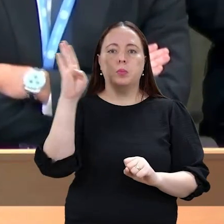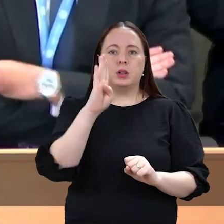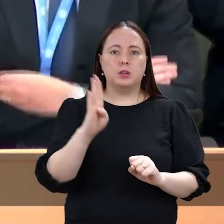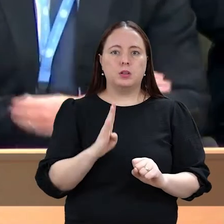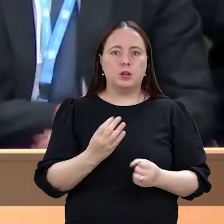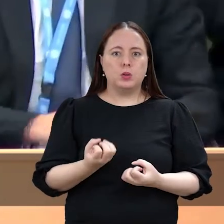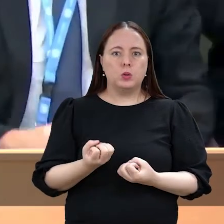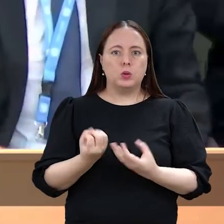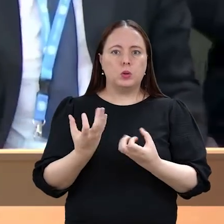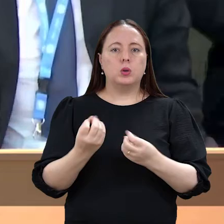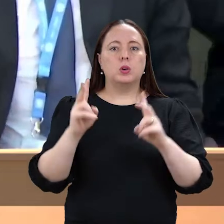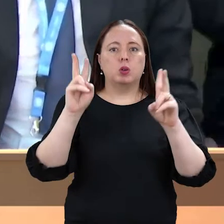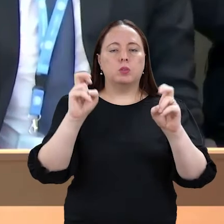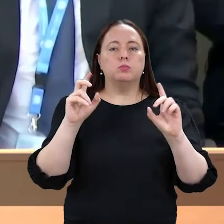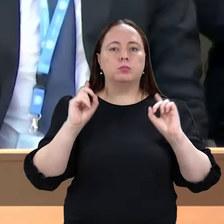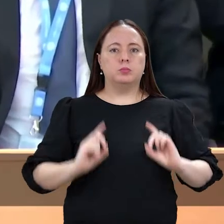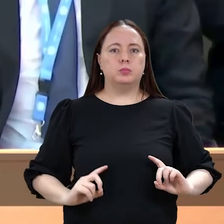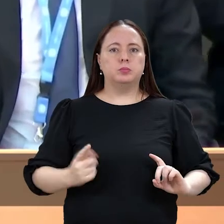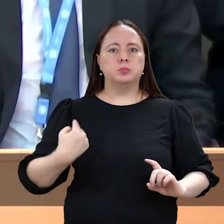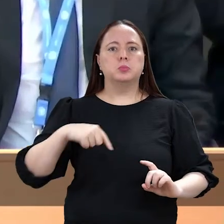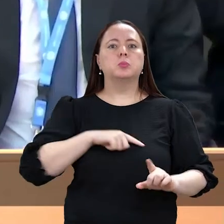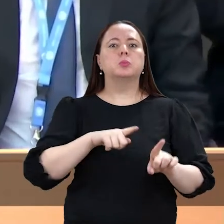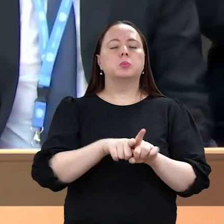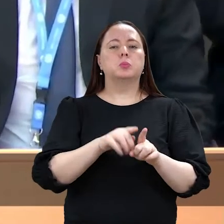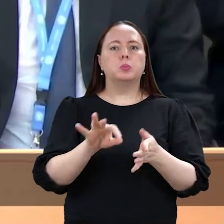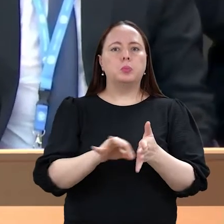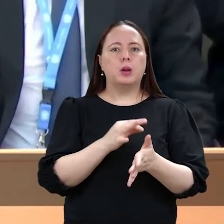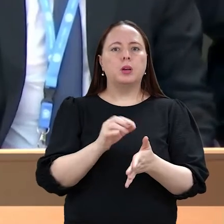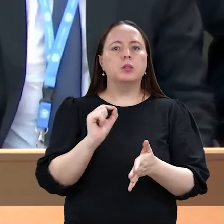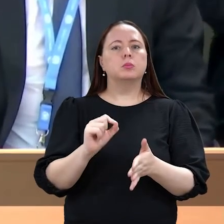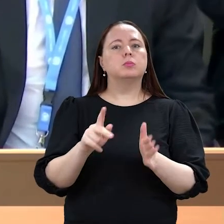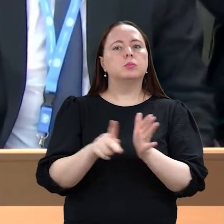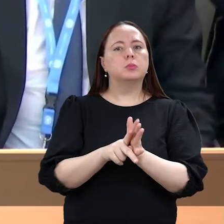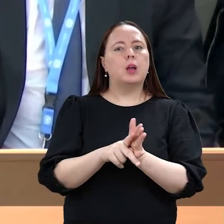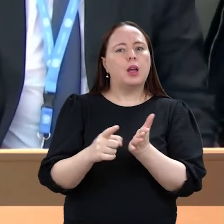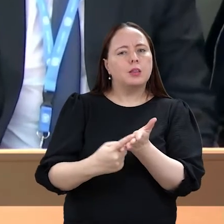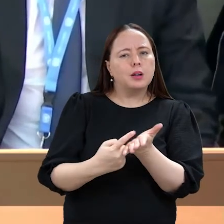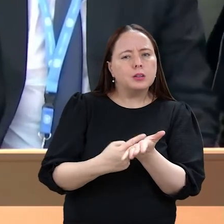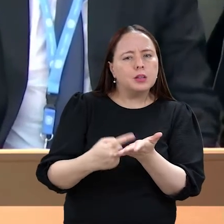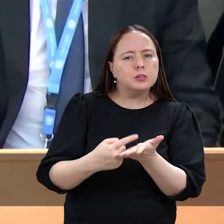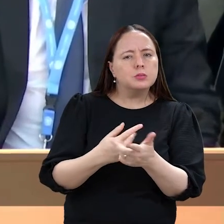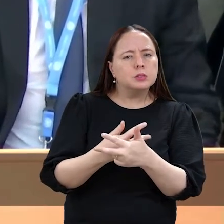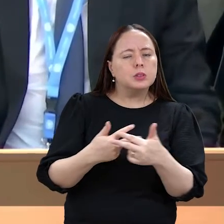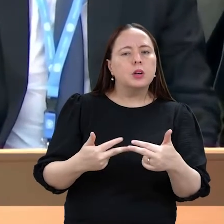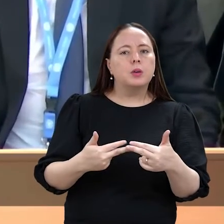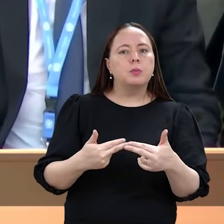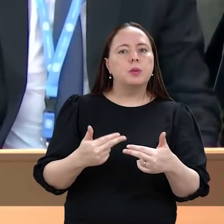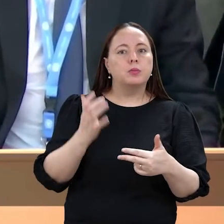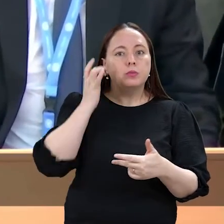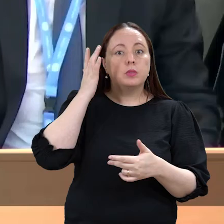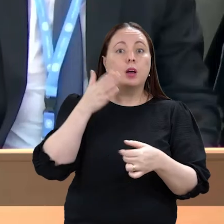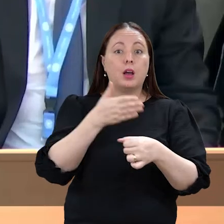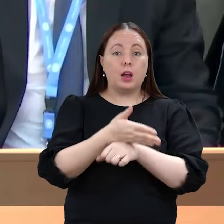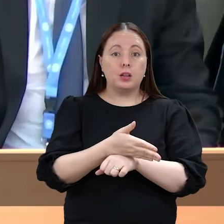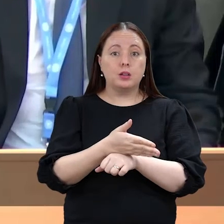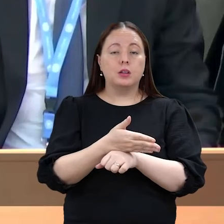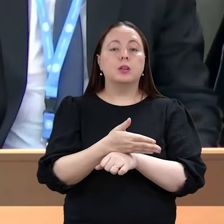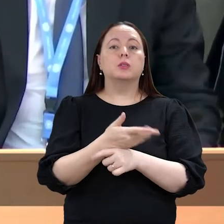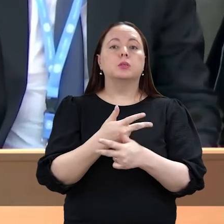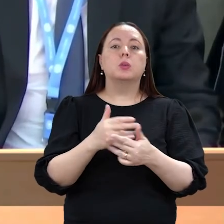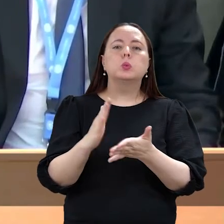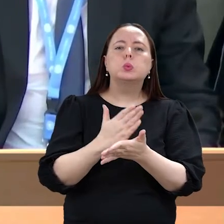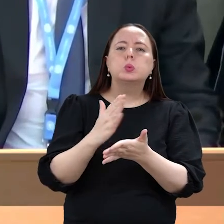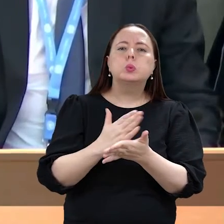de Informações sobre Deficiência. Ratificamos o Tratado de Marrakech para facilitar o acesso a obras